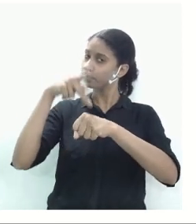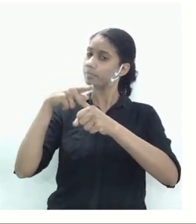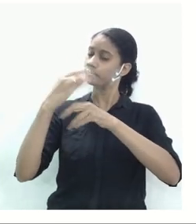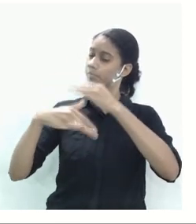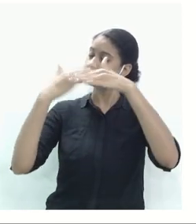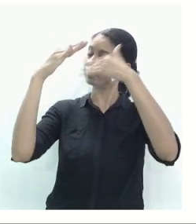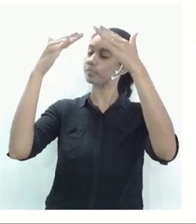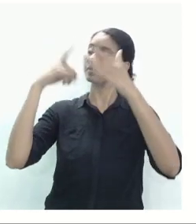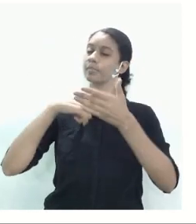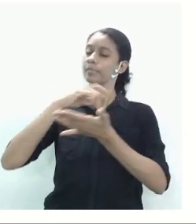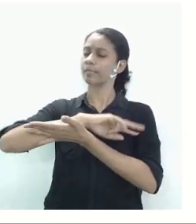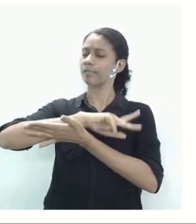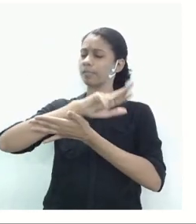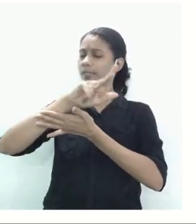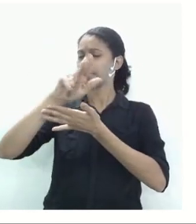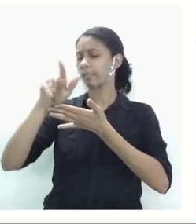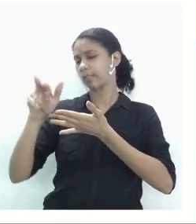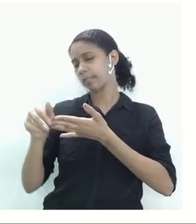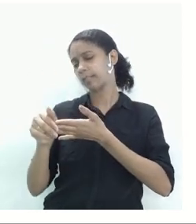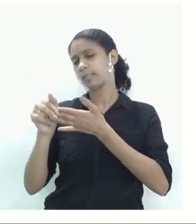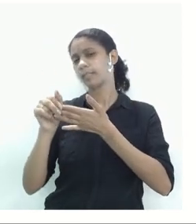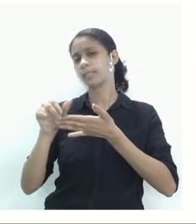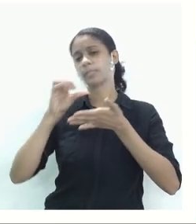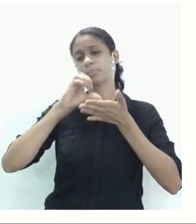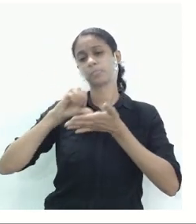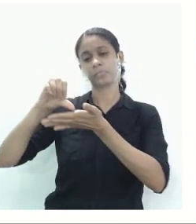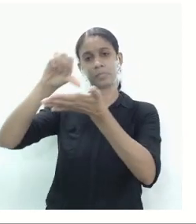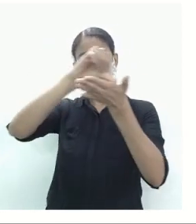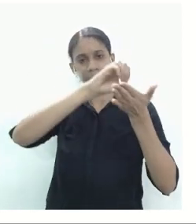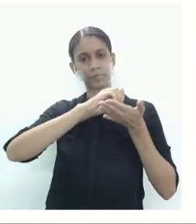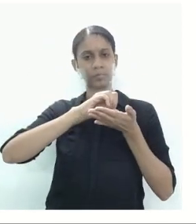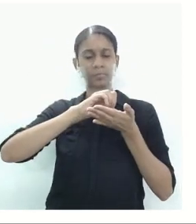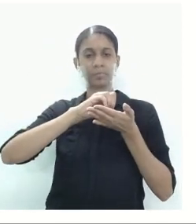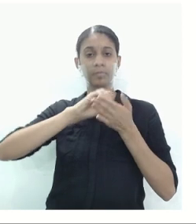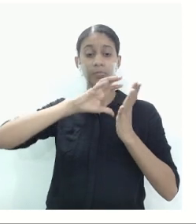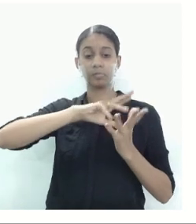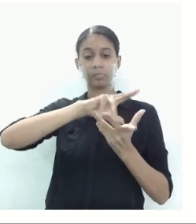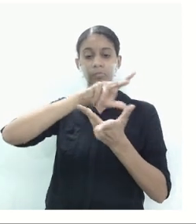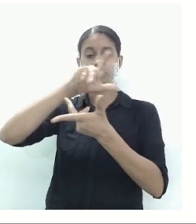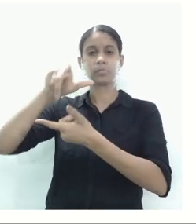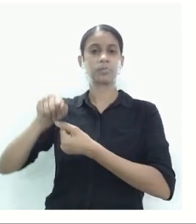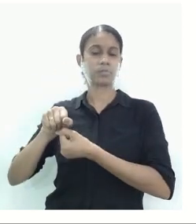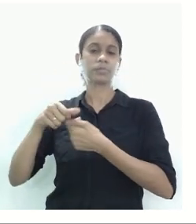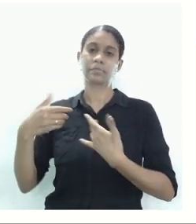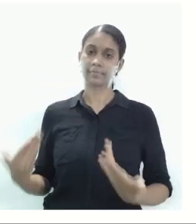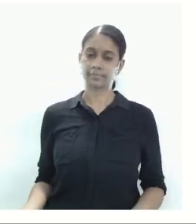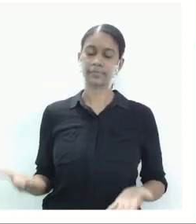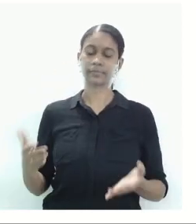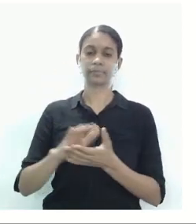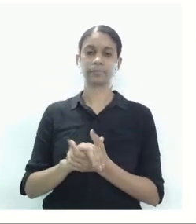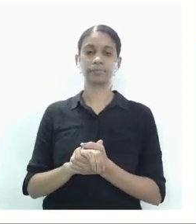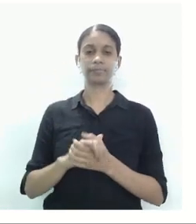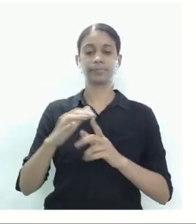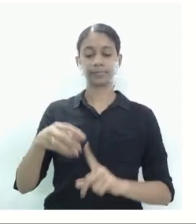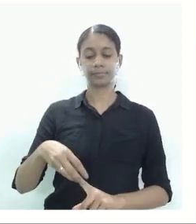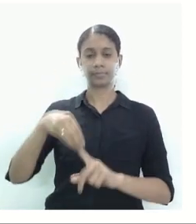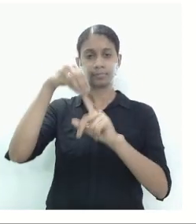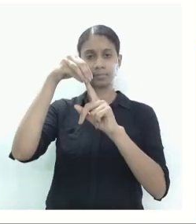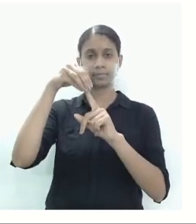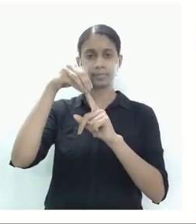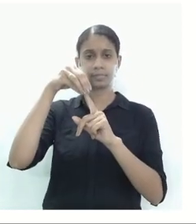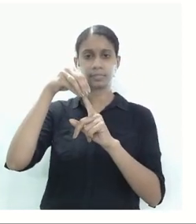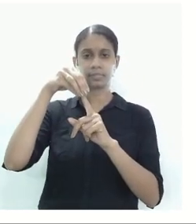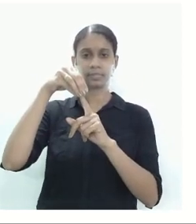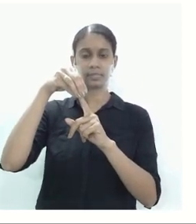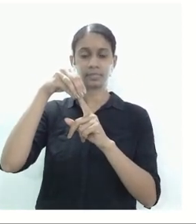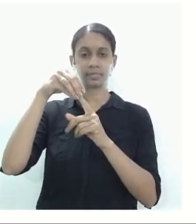possui várias unidades em vários lugares do mundo. Tá? Então, principalmente em até